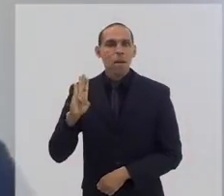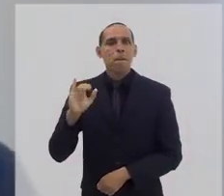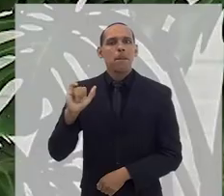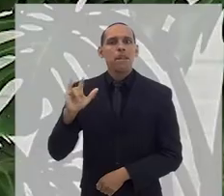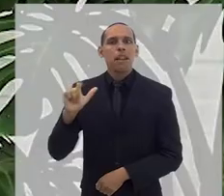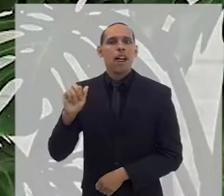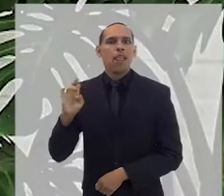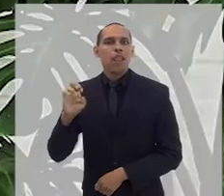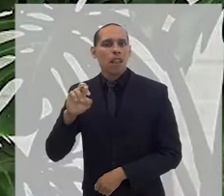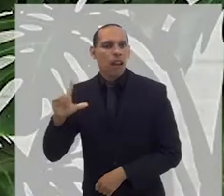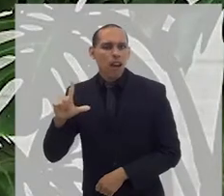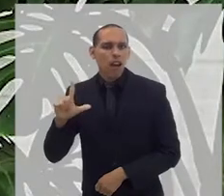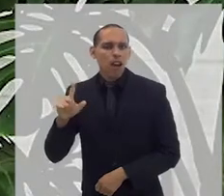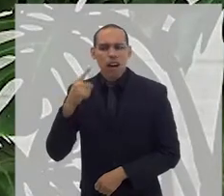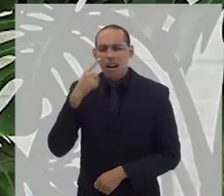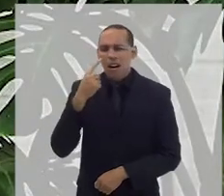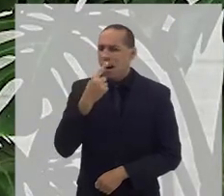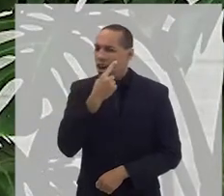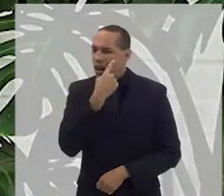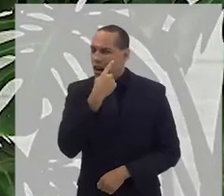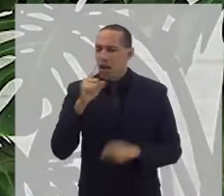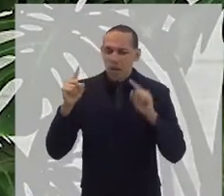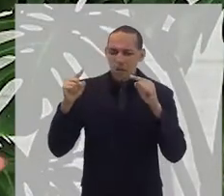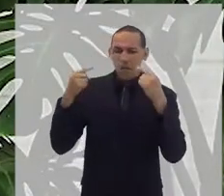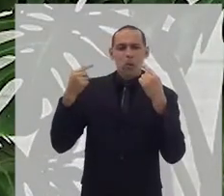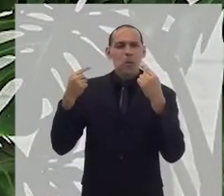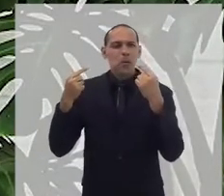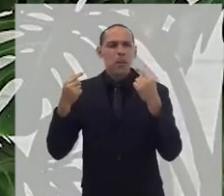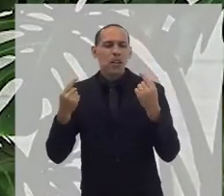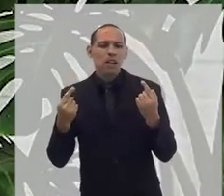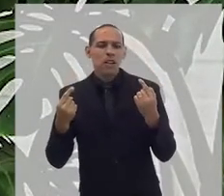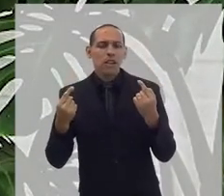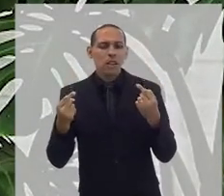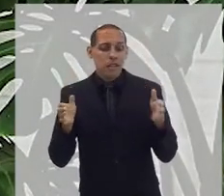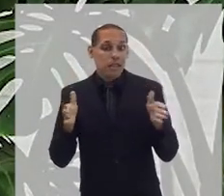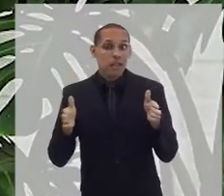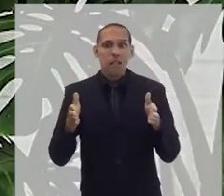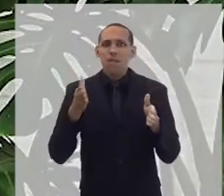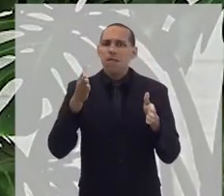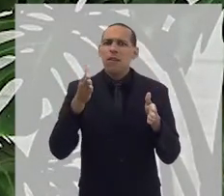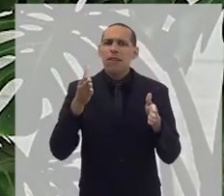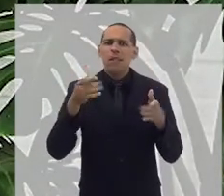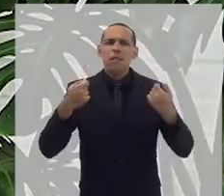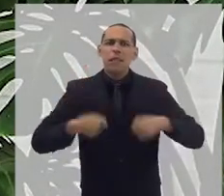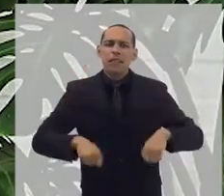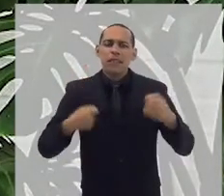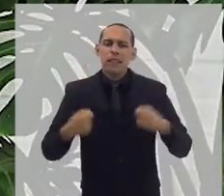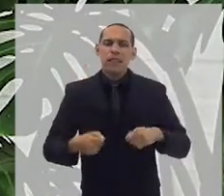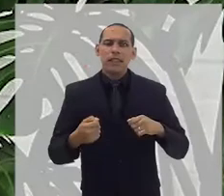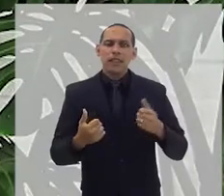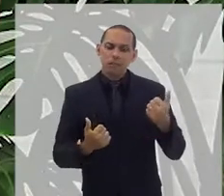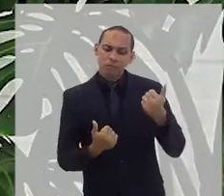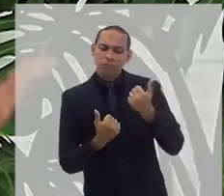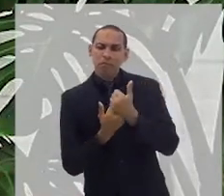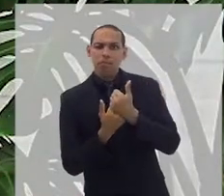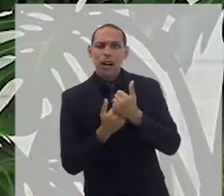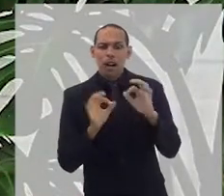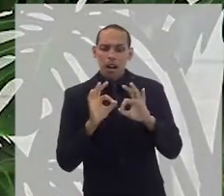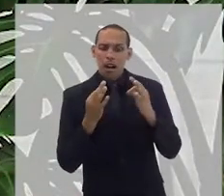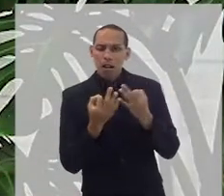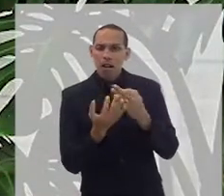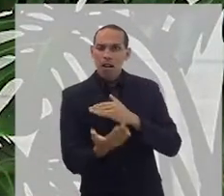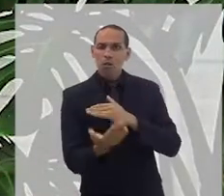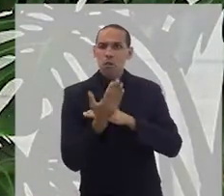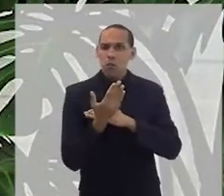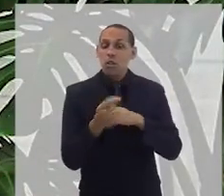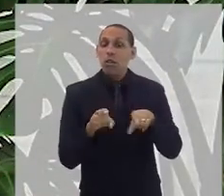que afetou a sua visão e nesse momento o senhor teve que contar com o apoio da